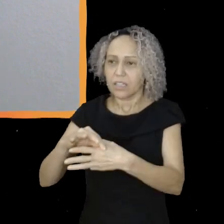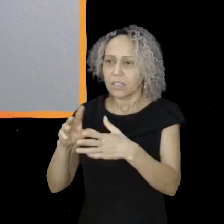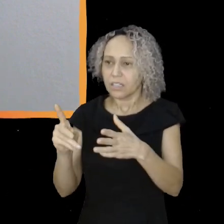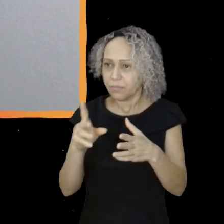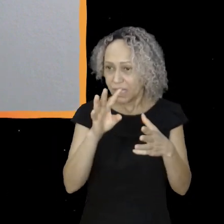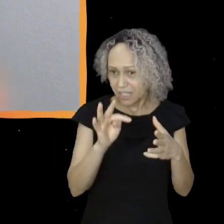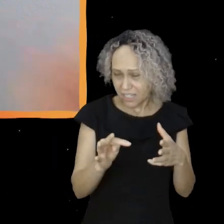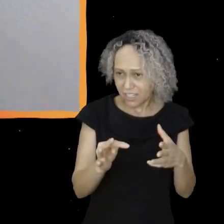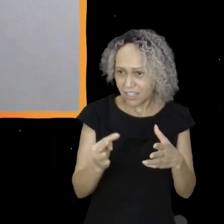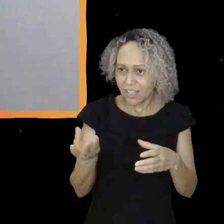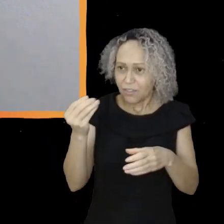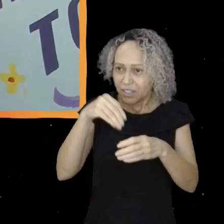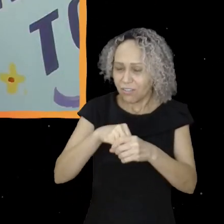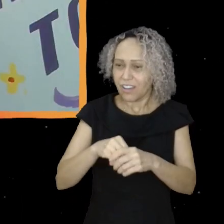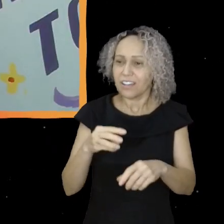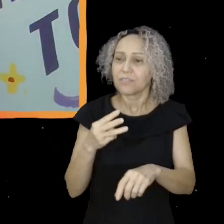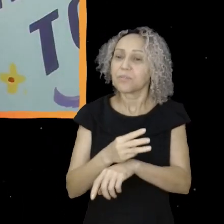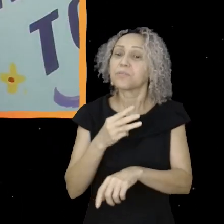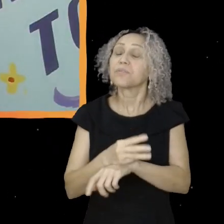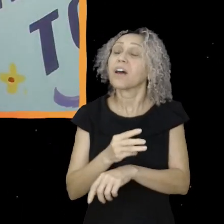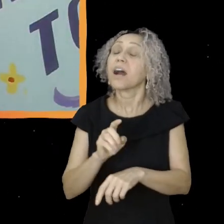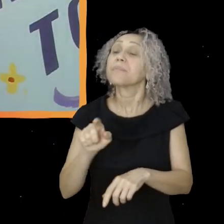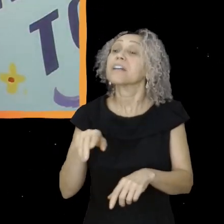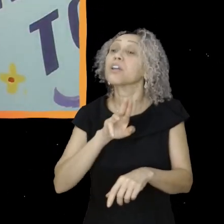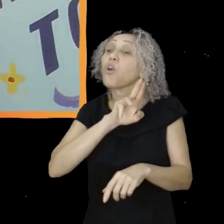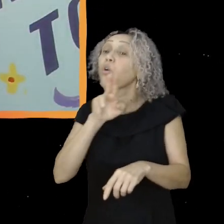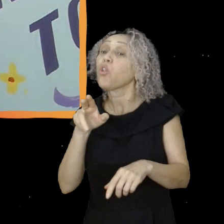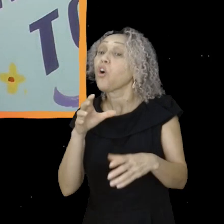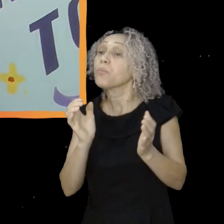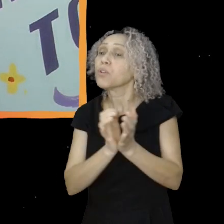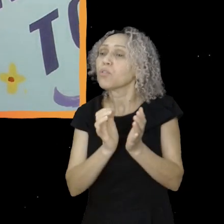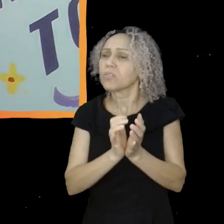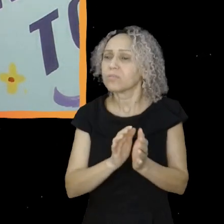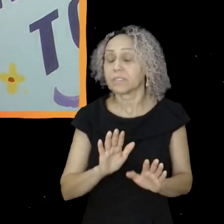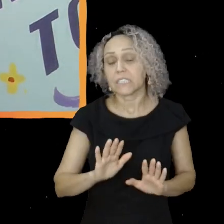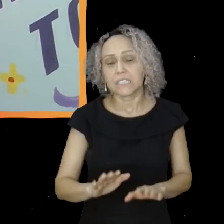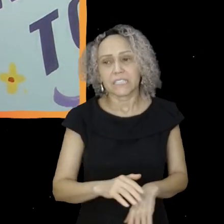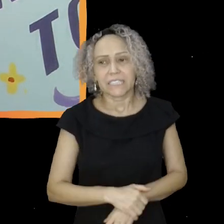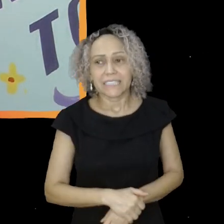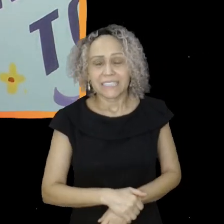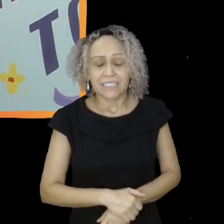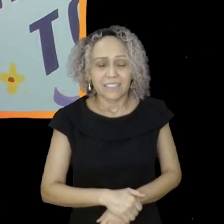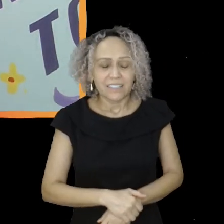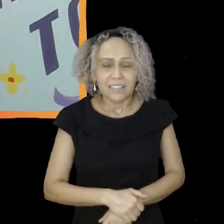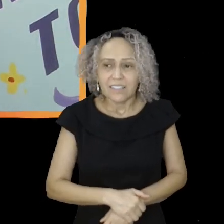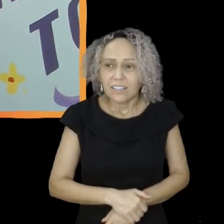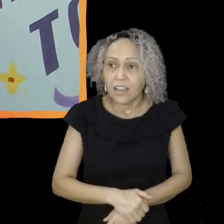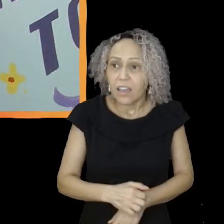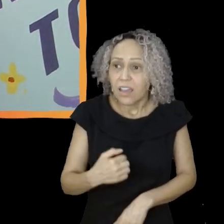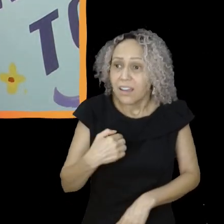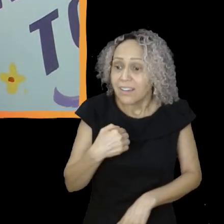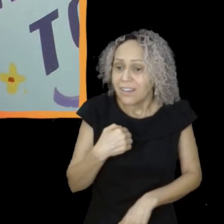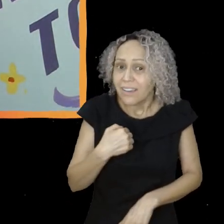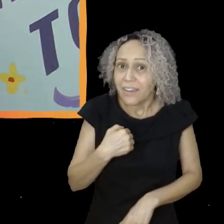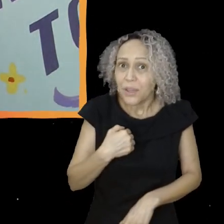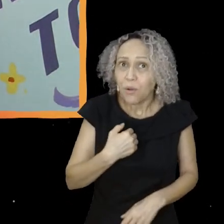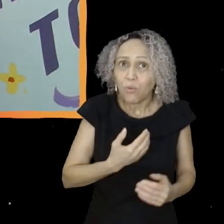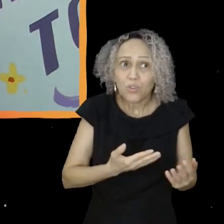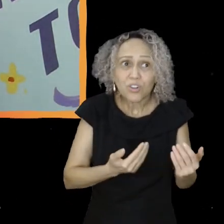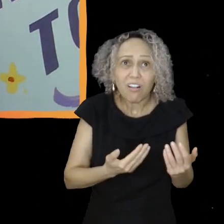grupo de WhatsApp e qual seria o nome do grupo? Gente, eu sou uma péssima jovem, eu não tenho grupos de WhatsApp, mas vou pensar.